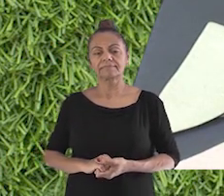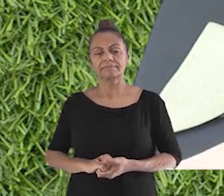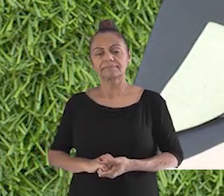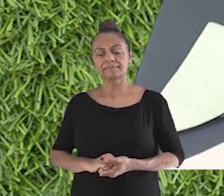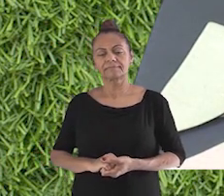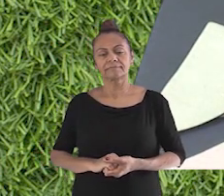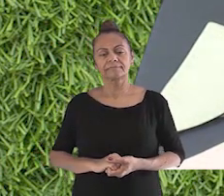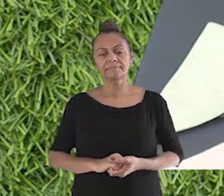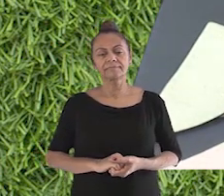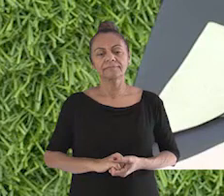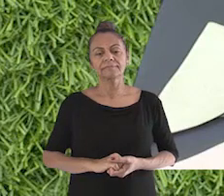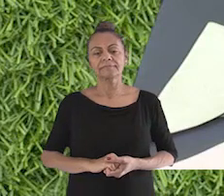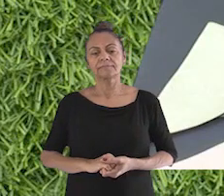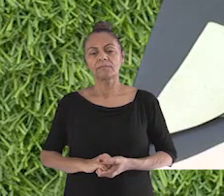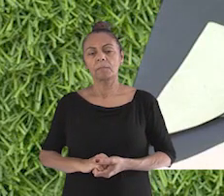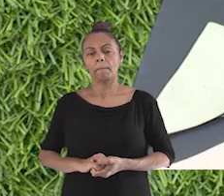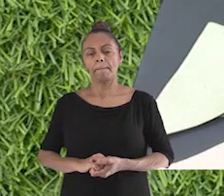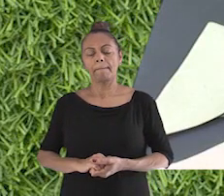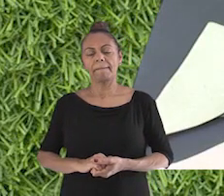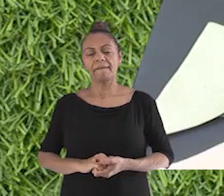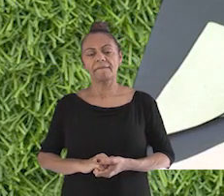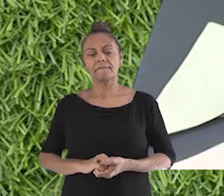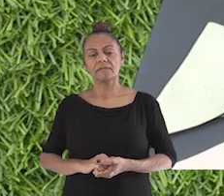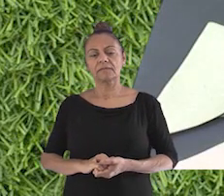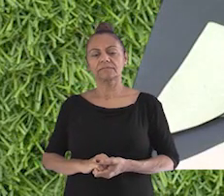Ó. Pronto.